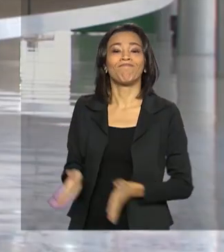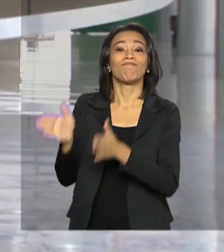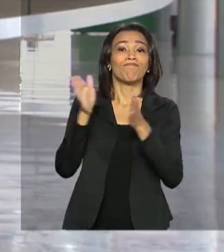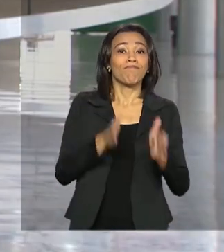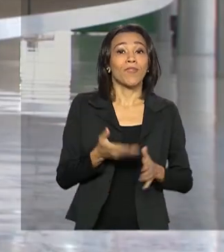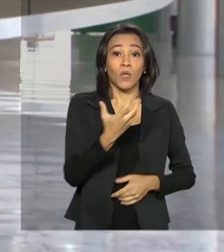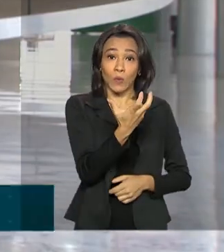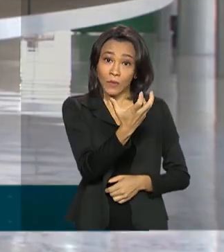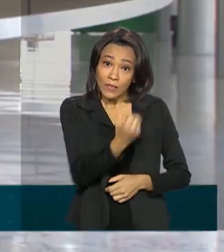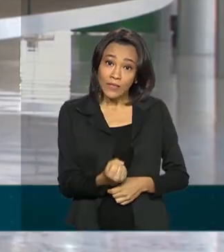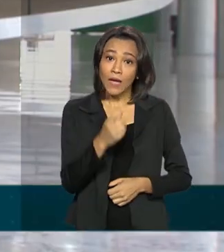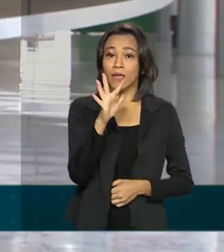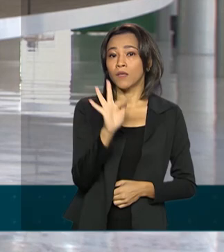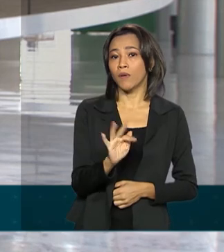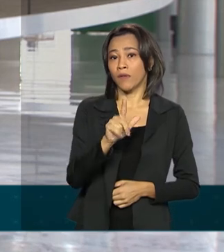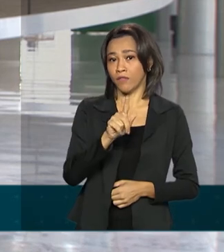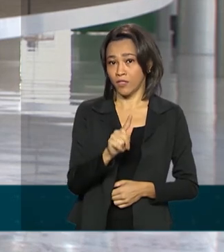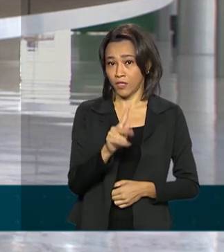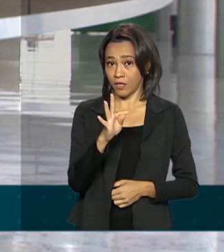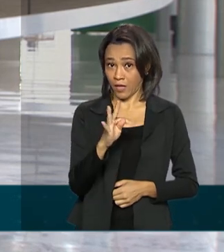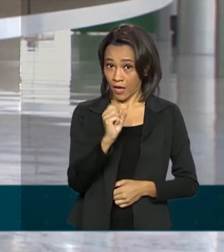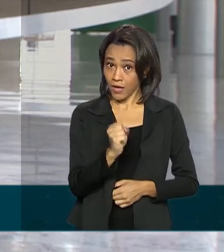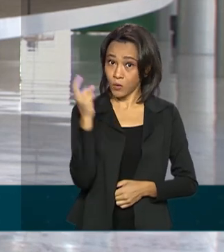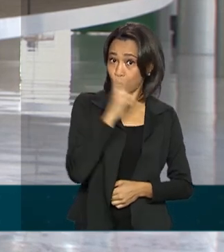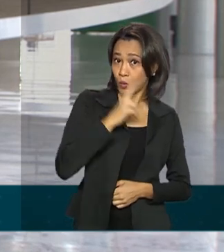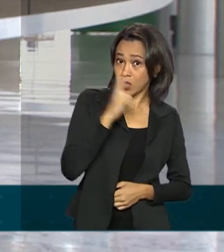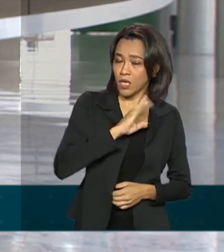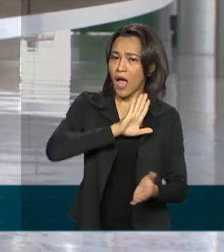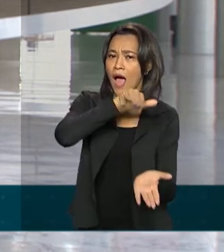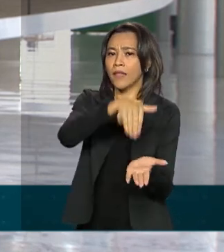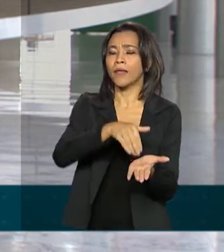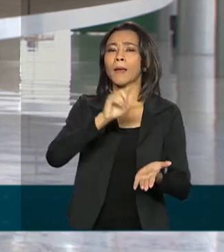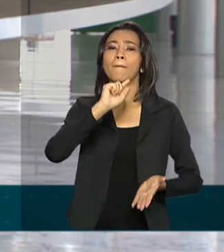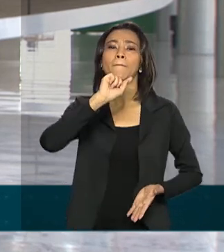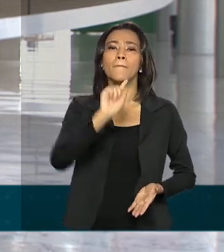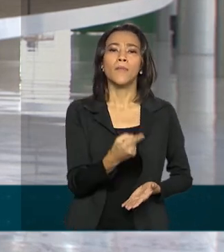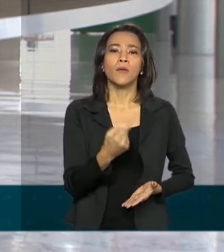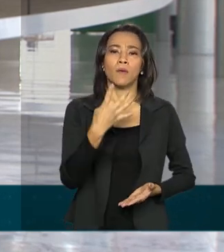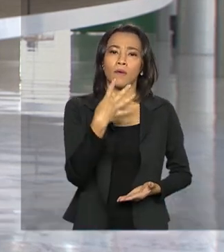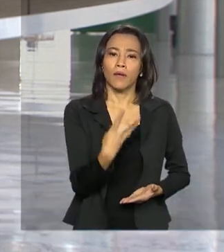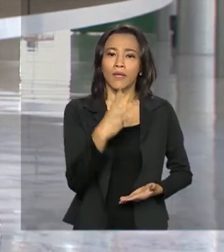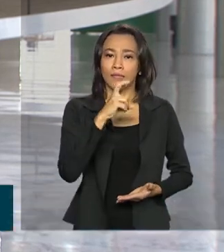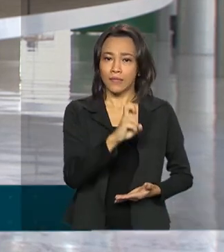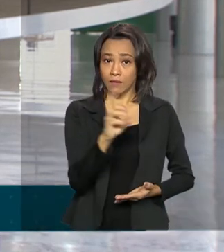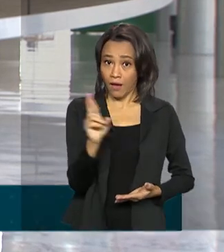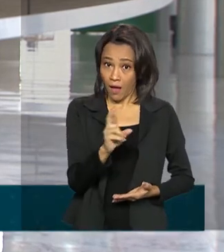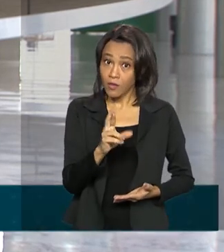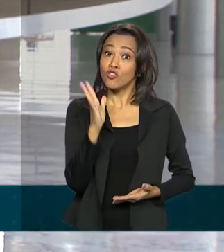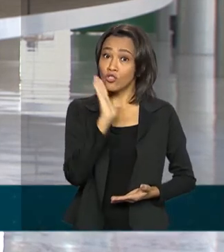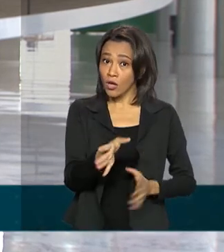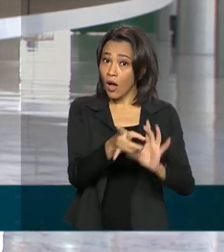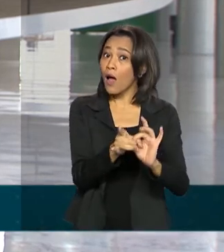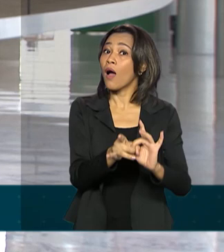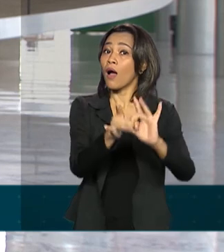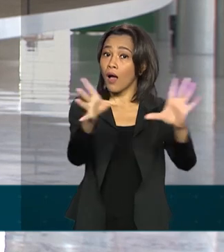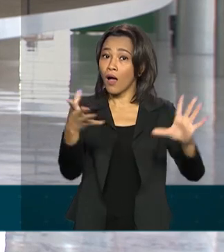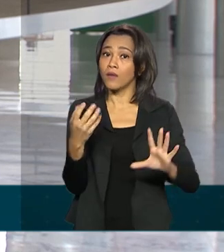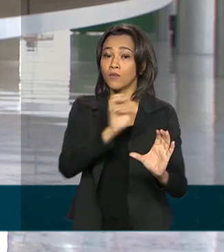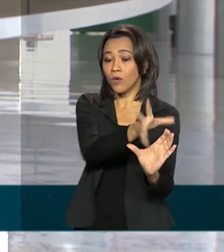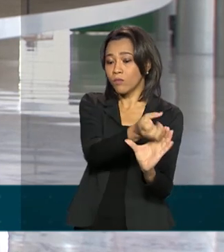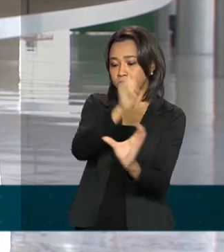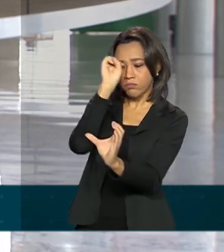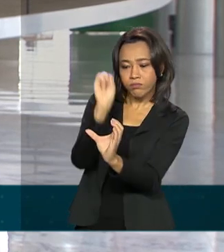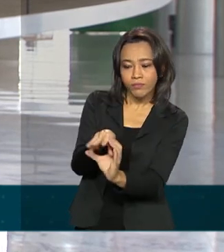créditos do FGTS emergencial, no valor de até R 1.045,00, estão disponíveis a partir de hoje na poupança